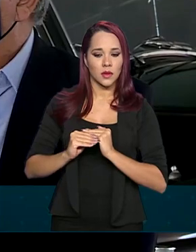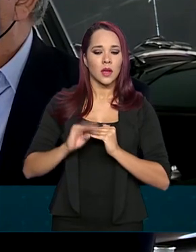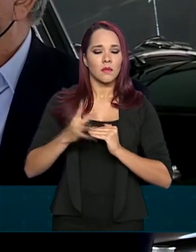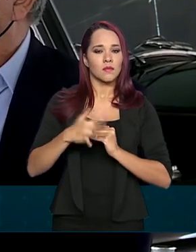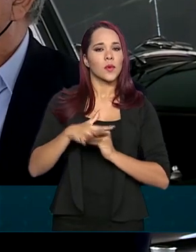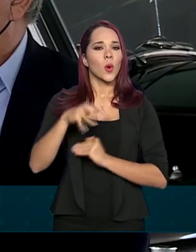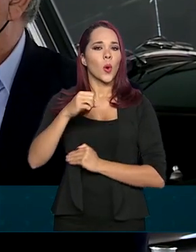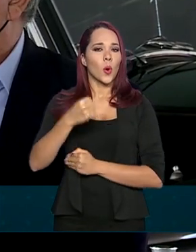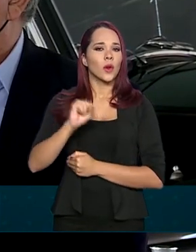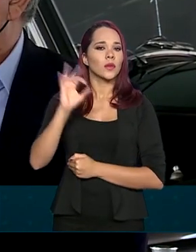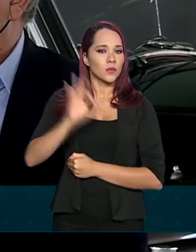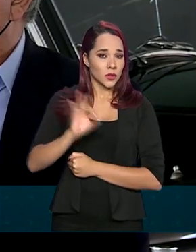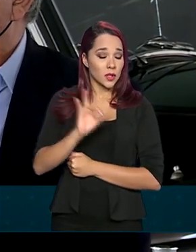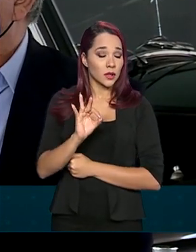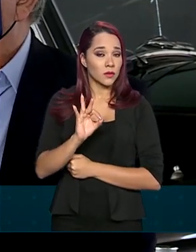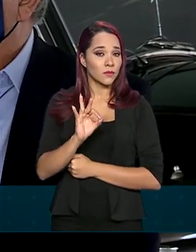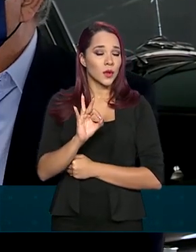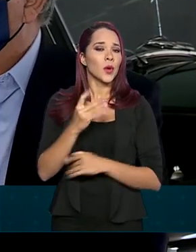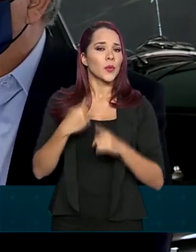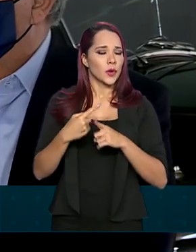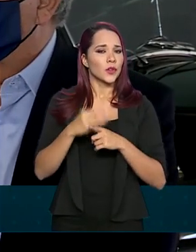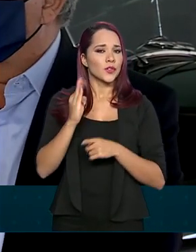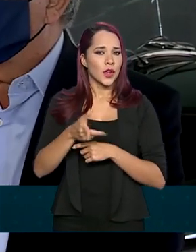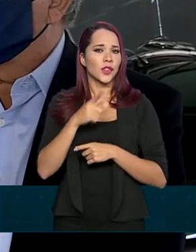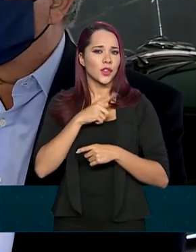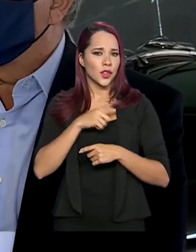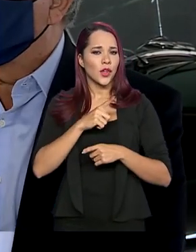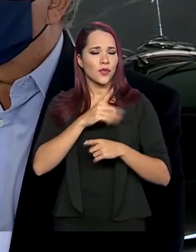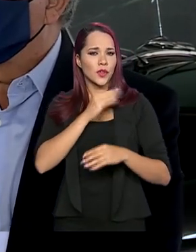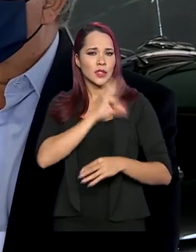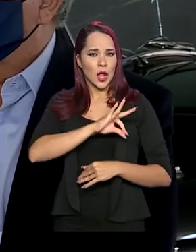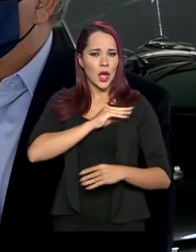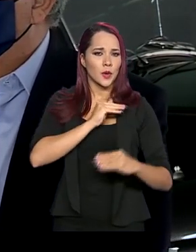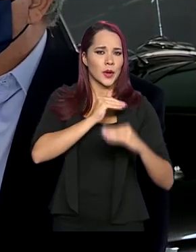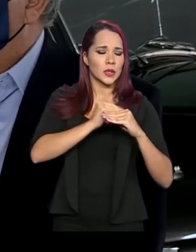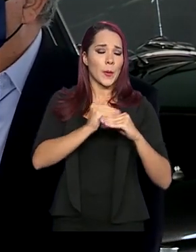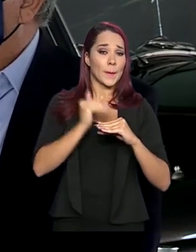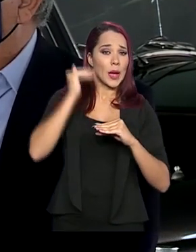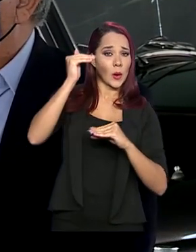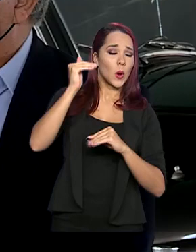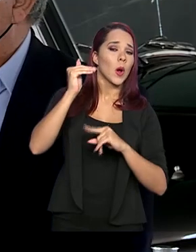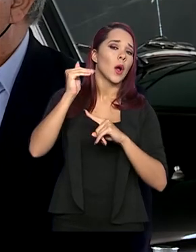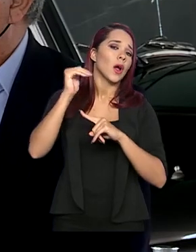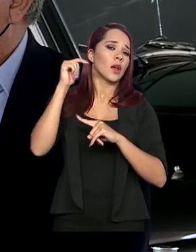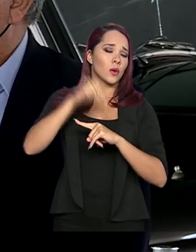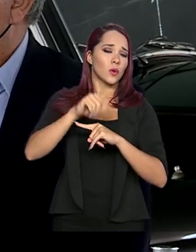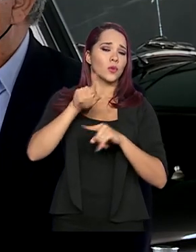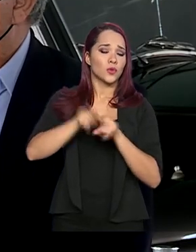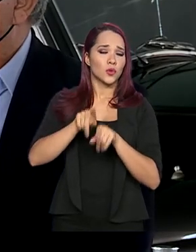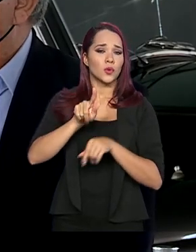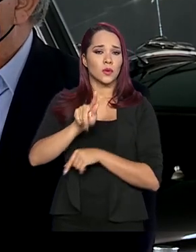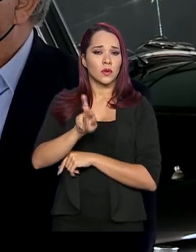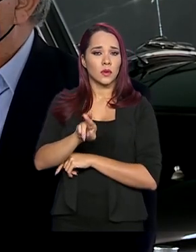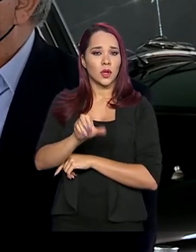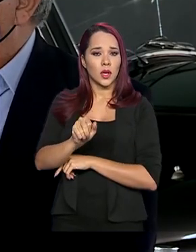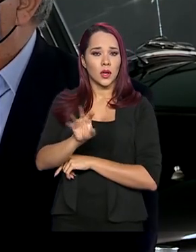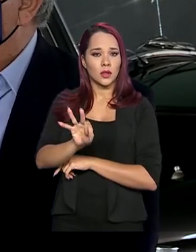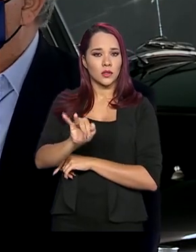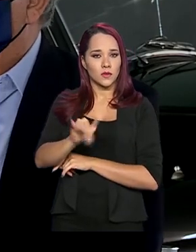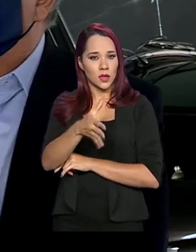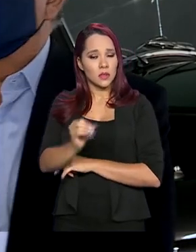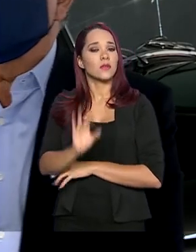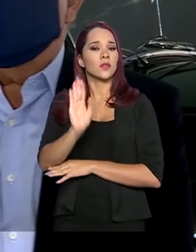de 8%, porque foi dada uma equiparação de um percentual maior em cima de uma gratificação já